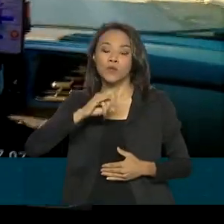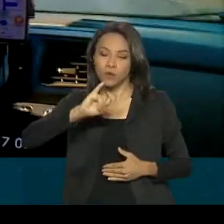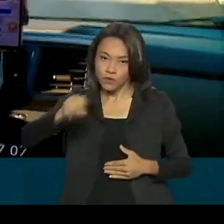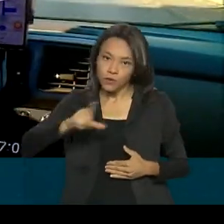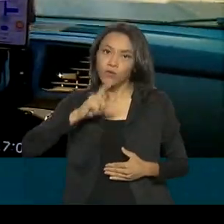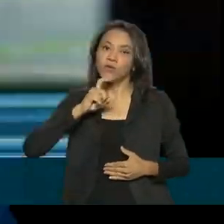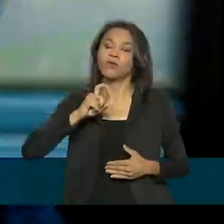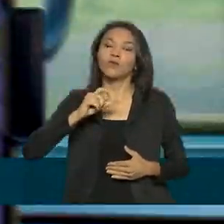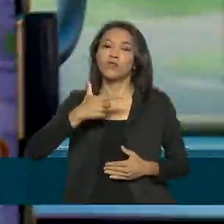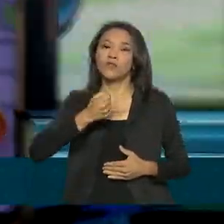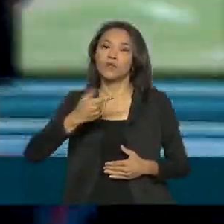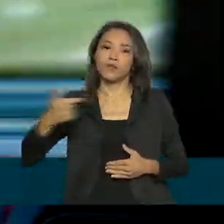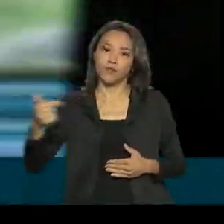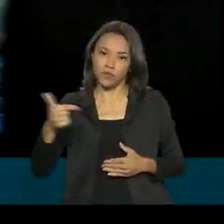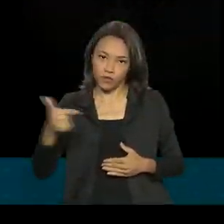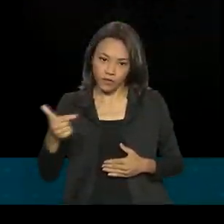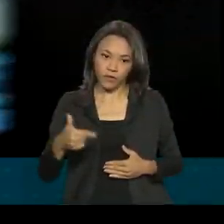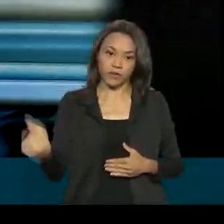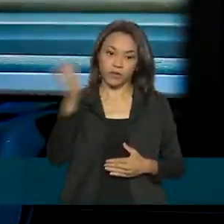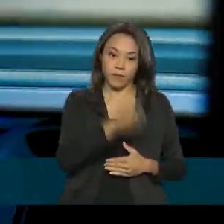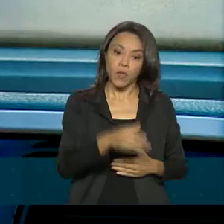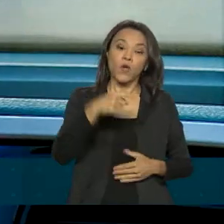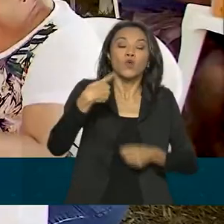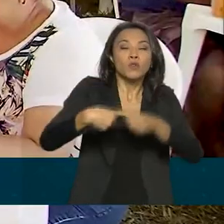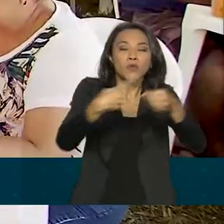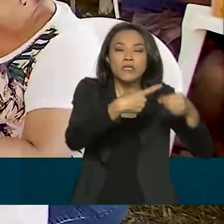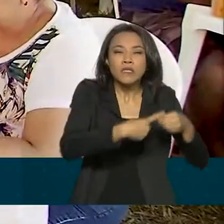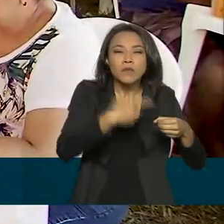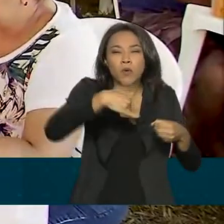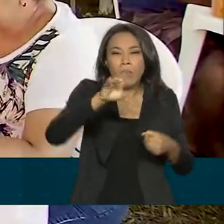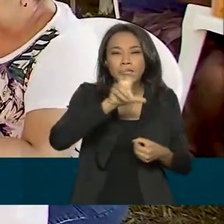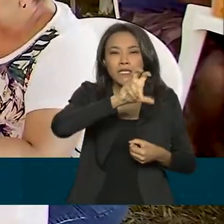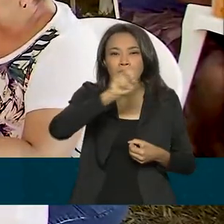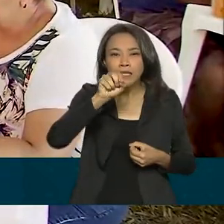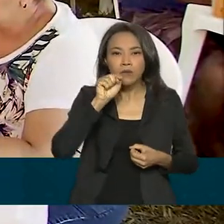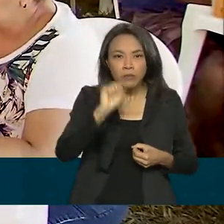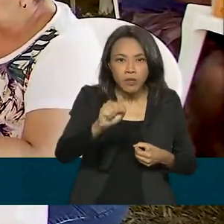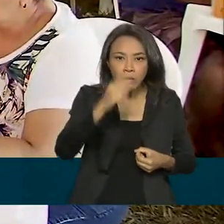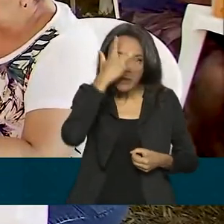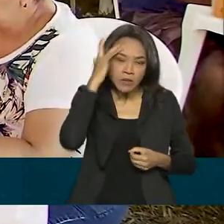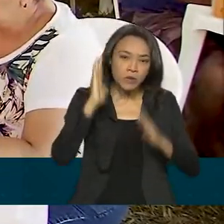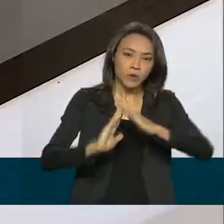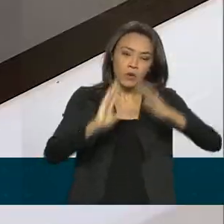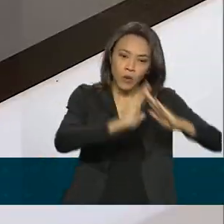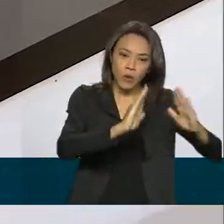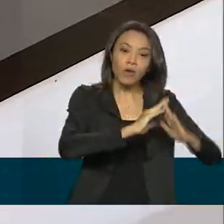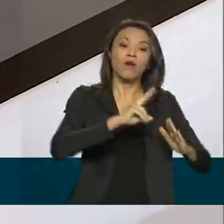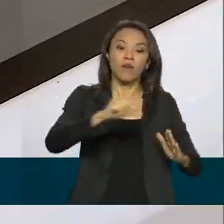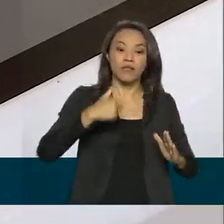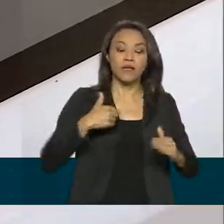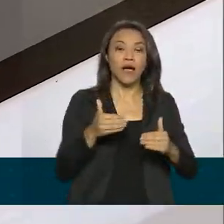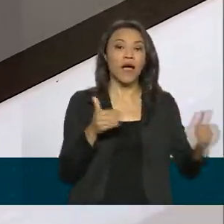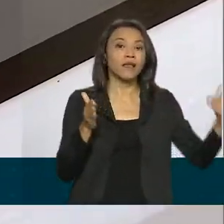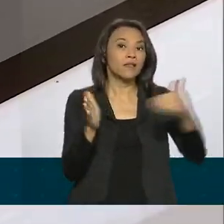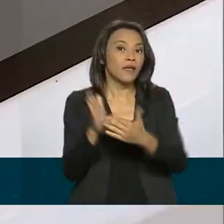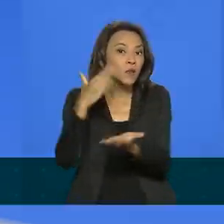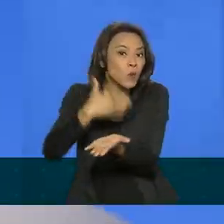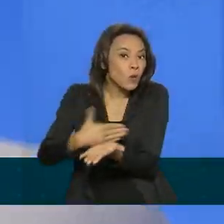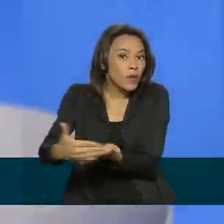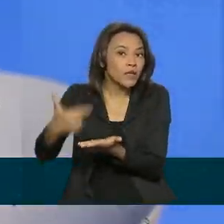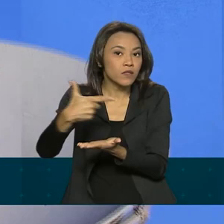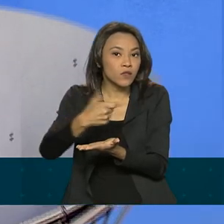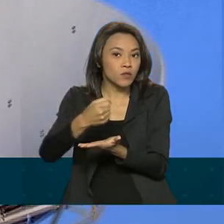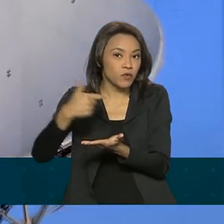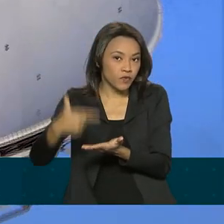seguida, os municípios com mais de 500 mil habitantes serão atendidos até o início de 2023 e, de forma